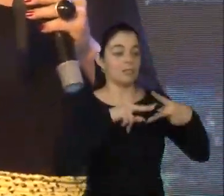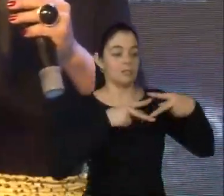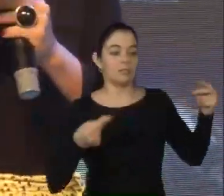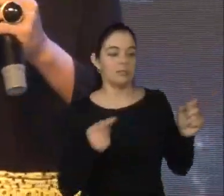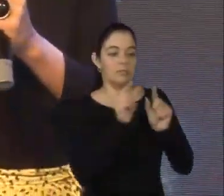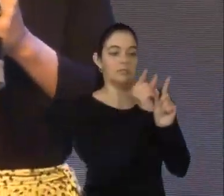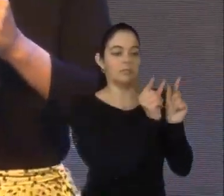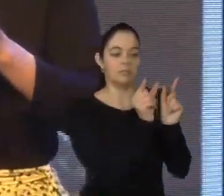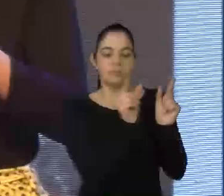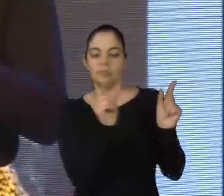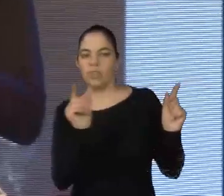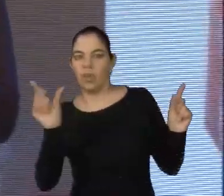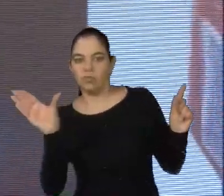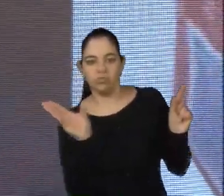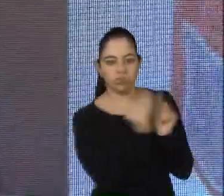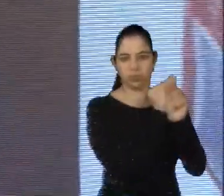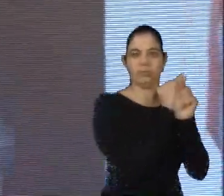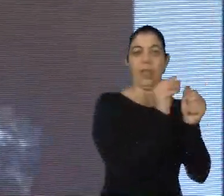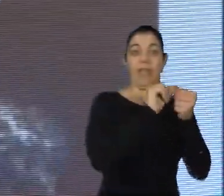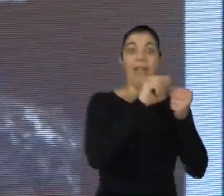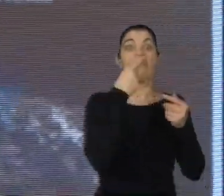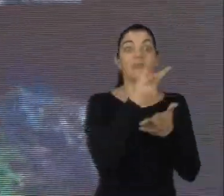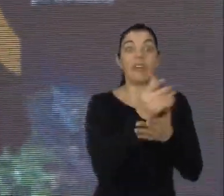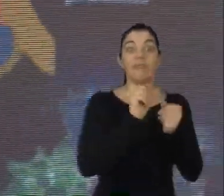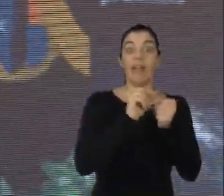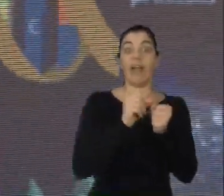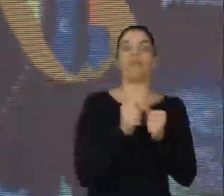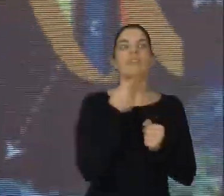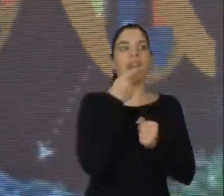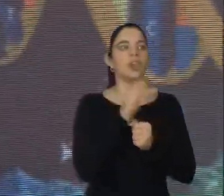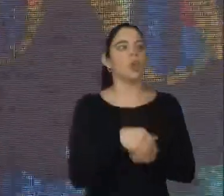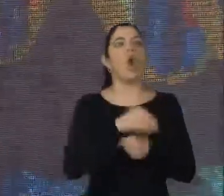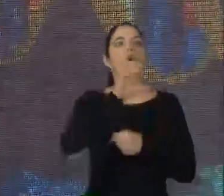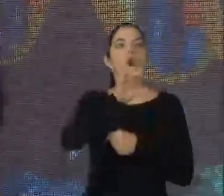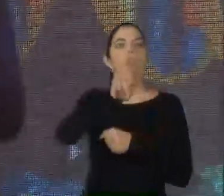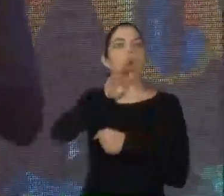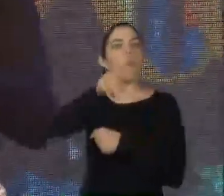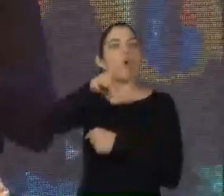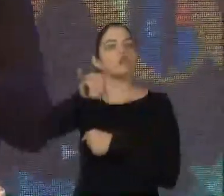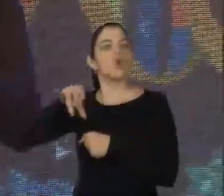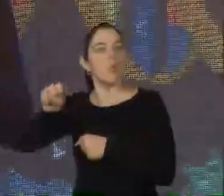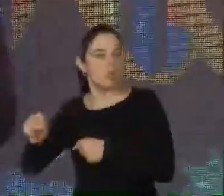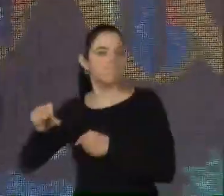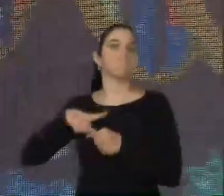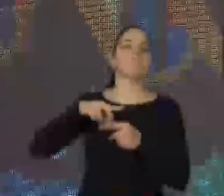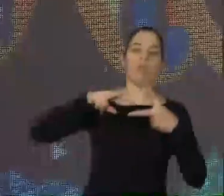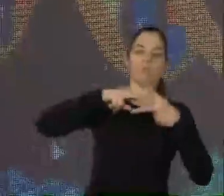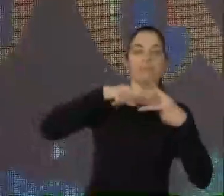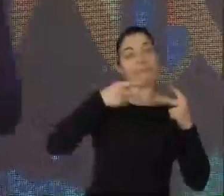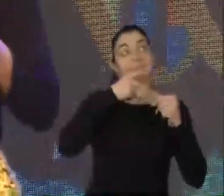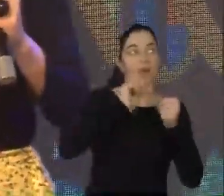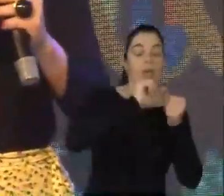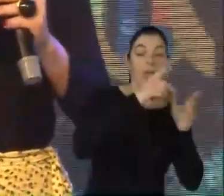meu DNA vai se hiperenrolando em estruturas chamadas cromossomos dentro da célula. Para a gente ter uma imagem mental disso,